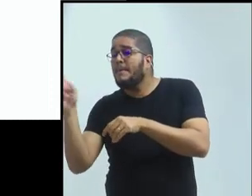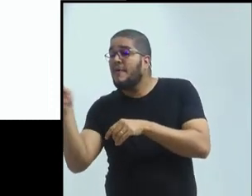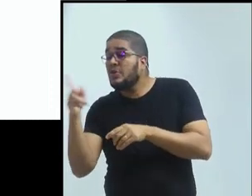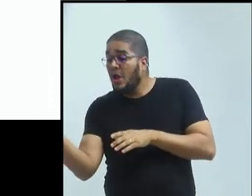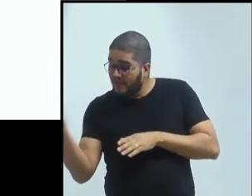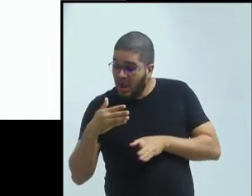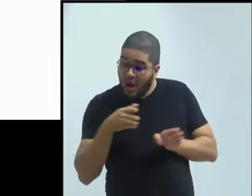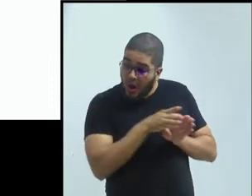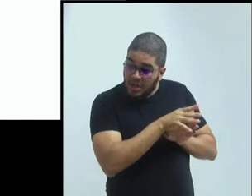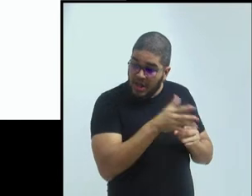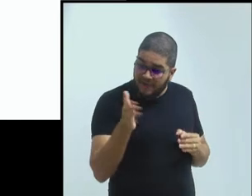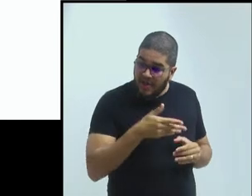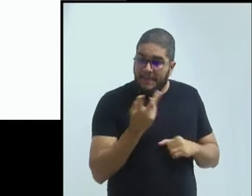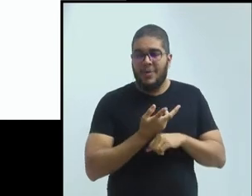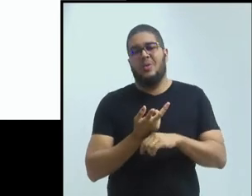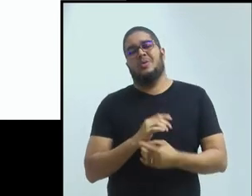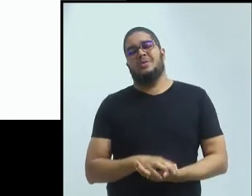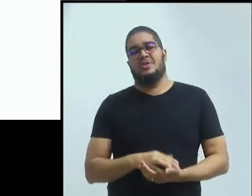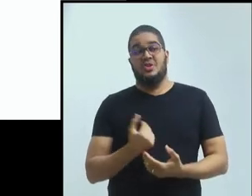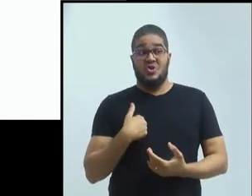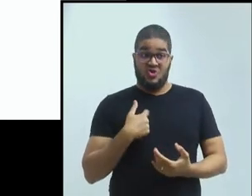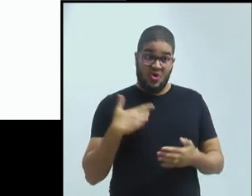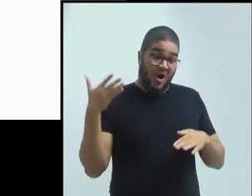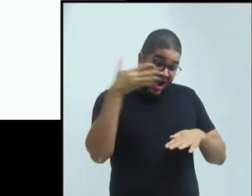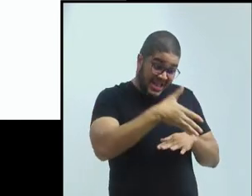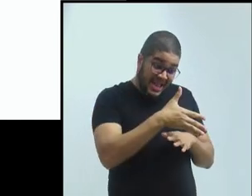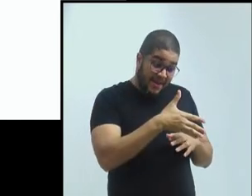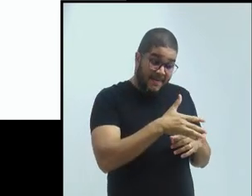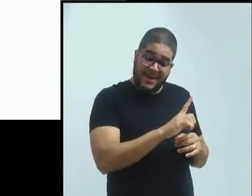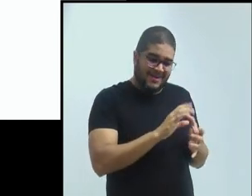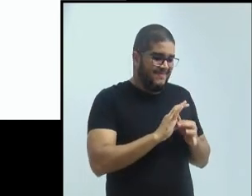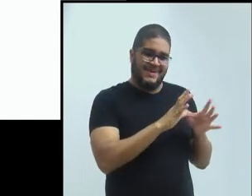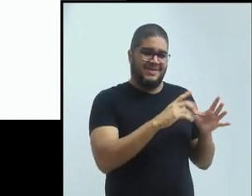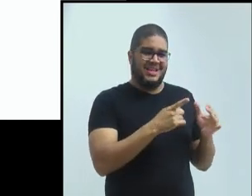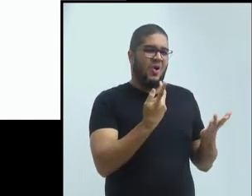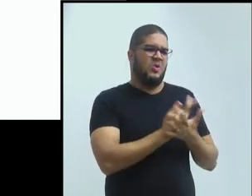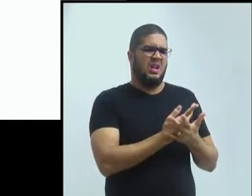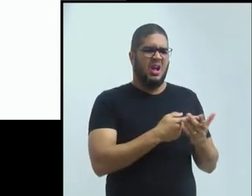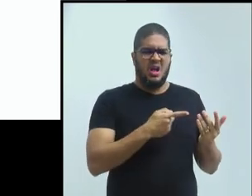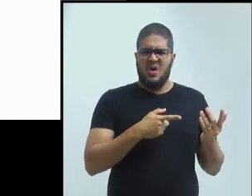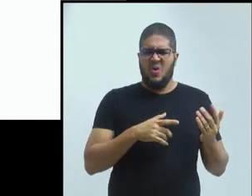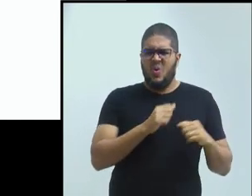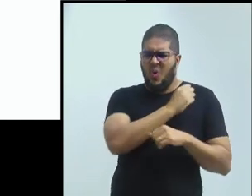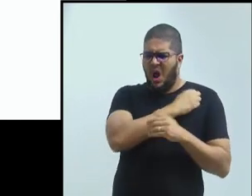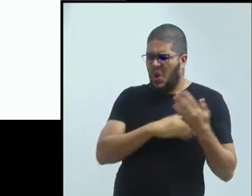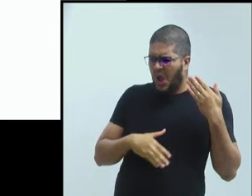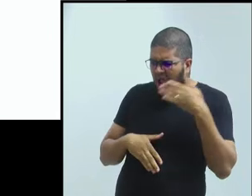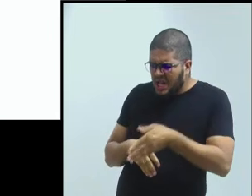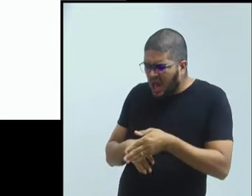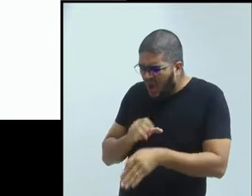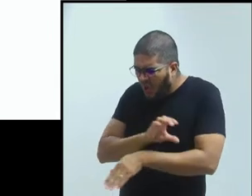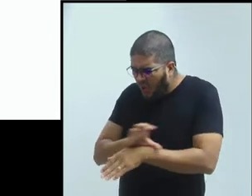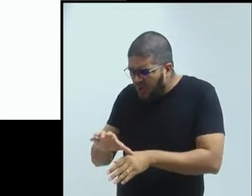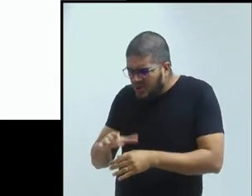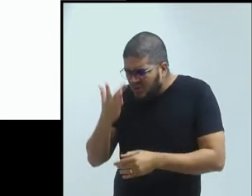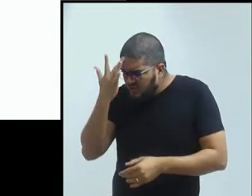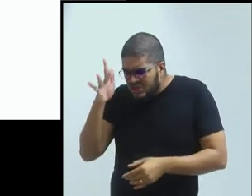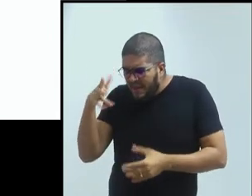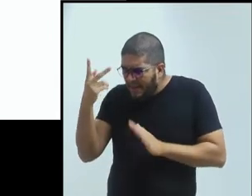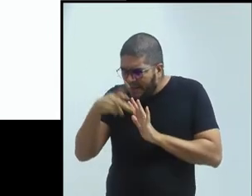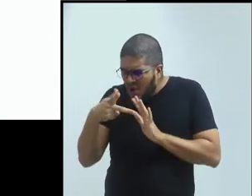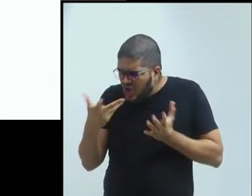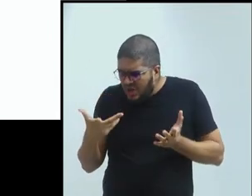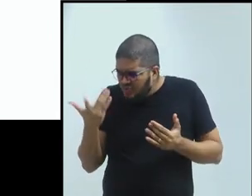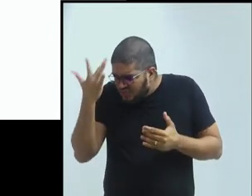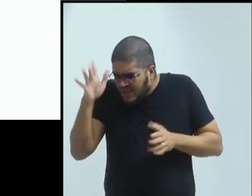tentando não deixar que isso acontecesse, de alunos entrarem no curso sem ter uma definição de projeto e tal.